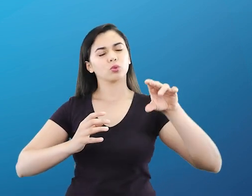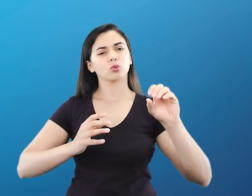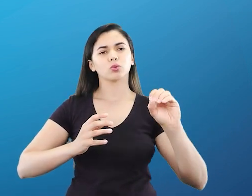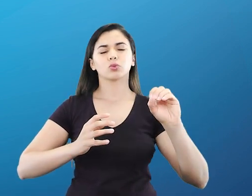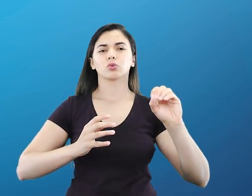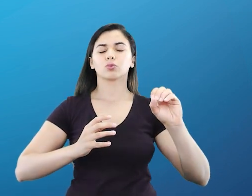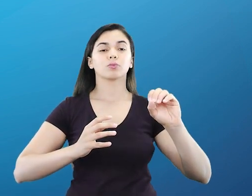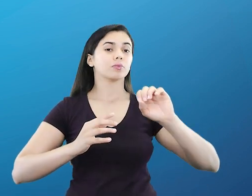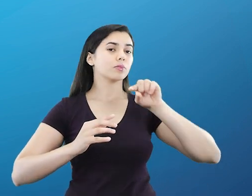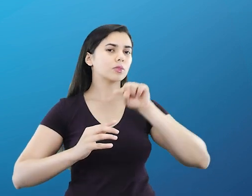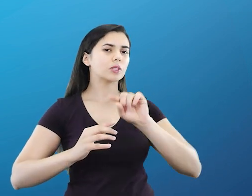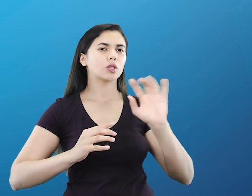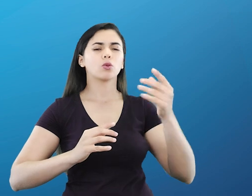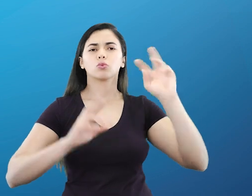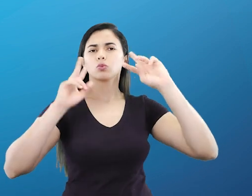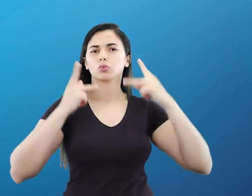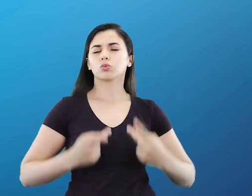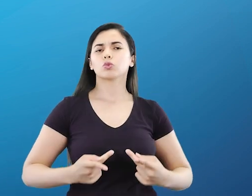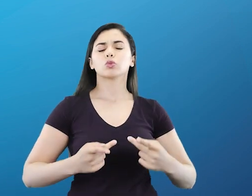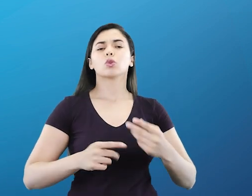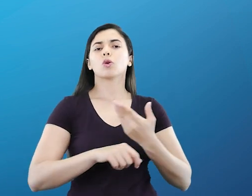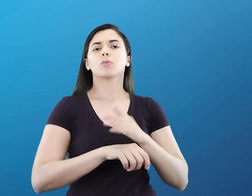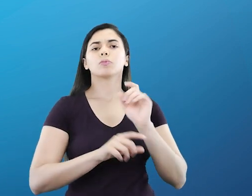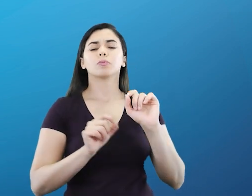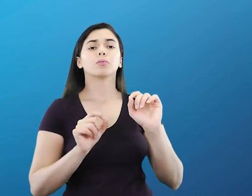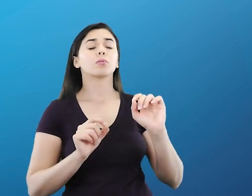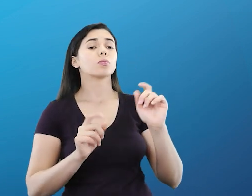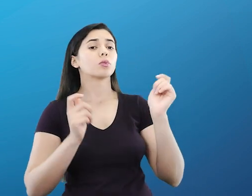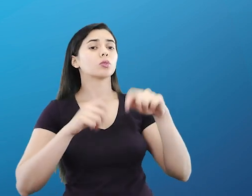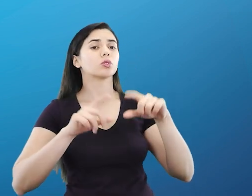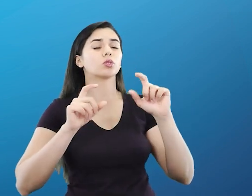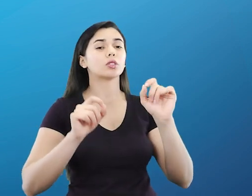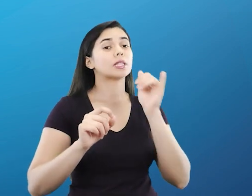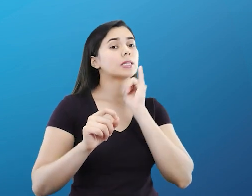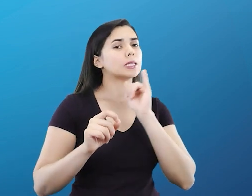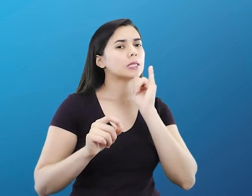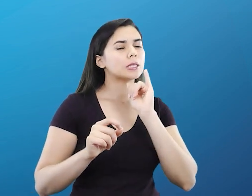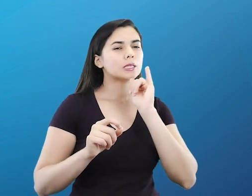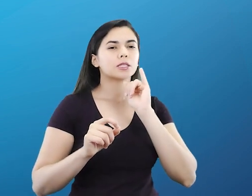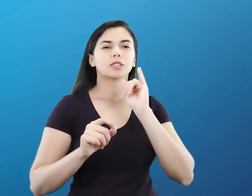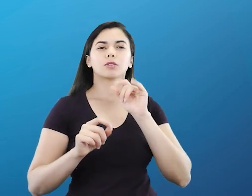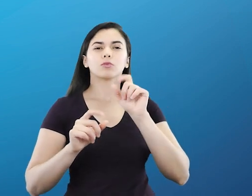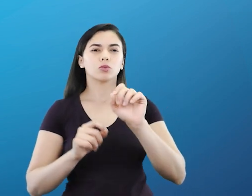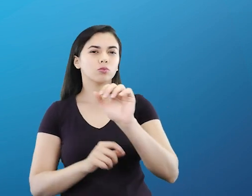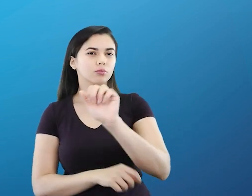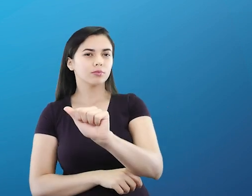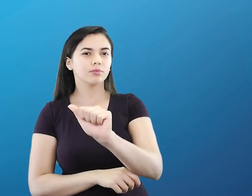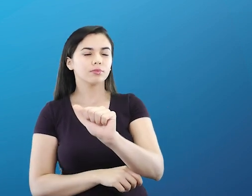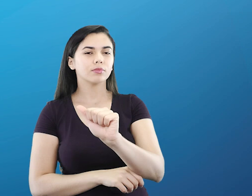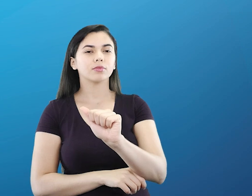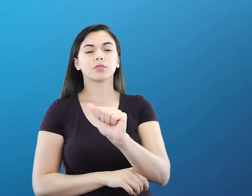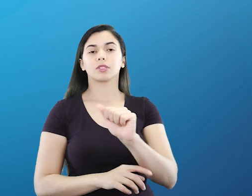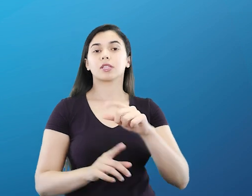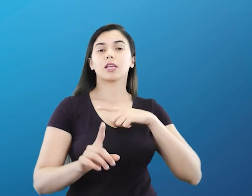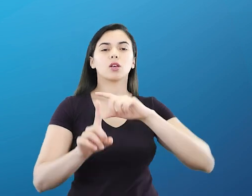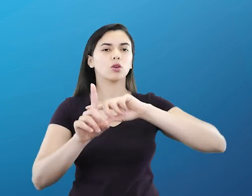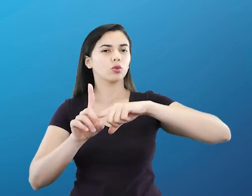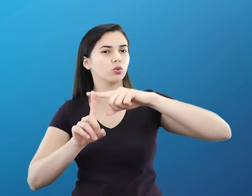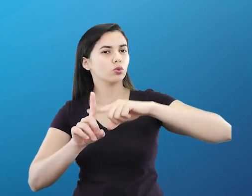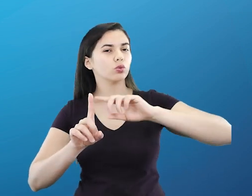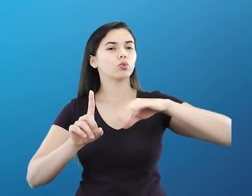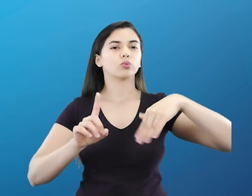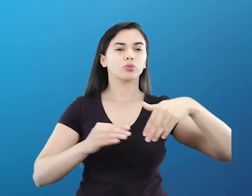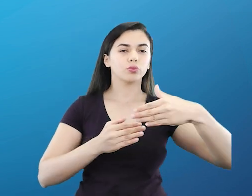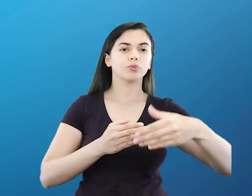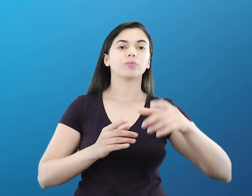que contribui para a modificação dessa parte da atmosfera é... Letra A, a duração da inversão térmica. B, a emissão de